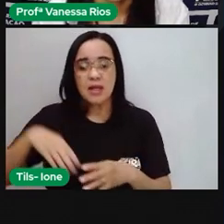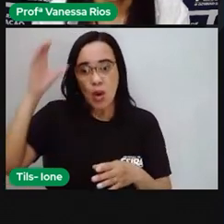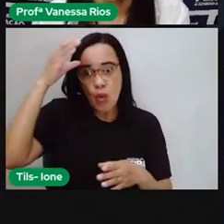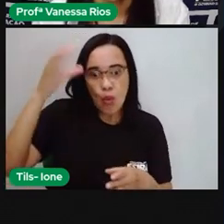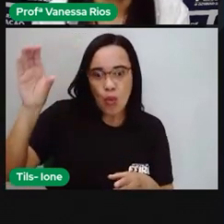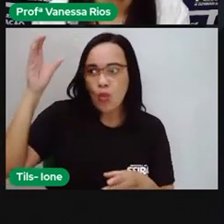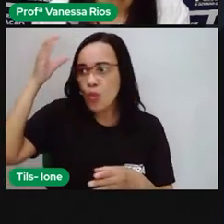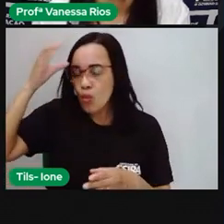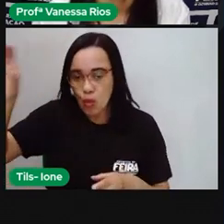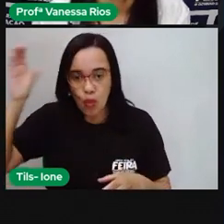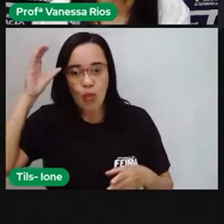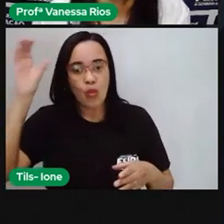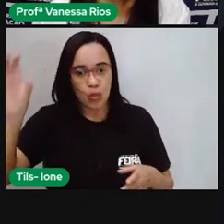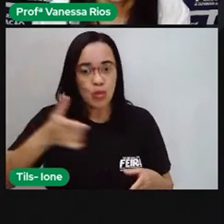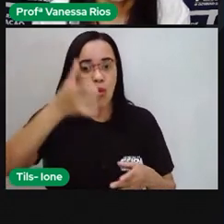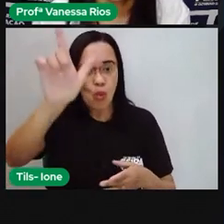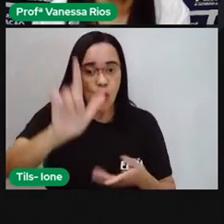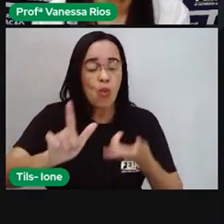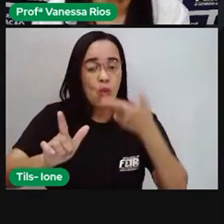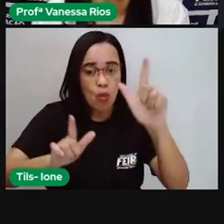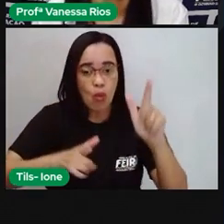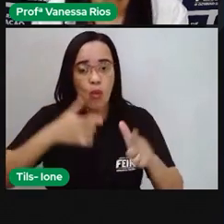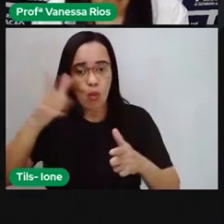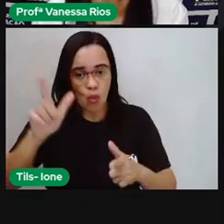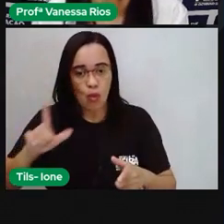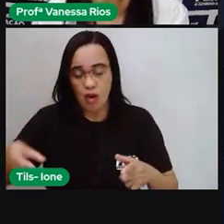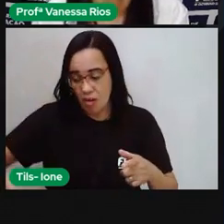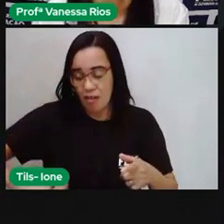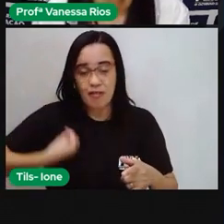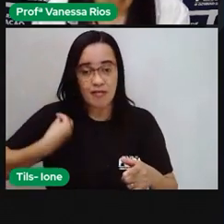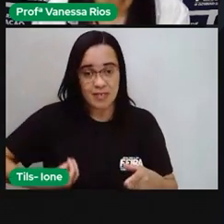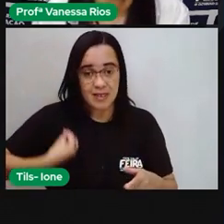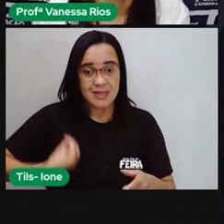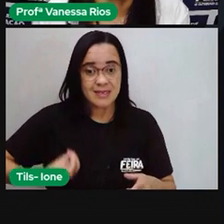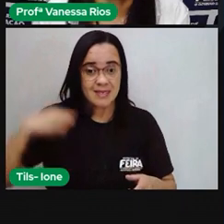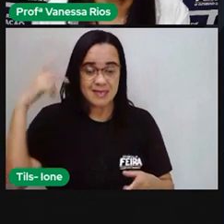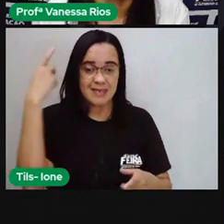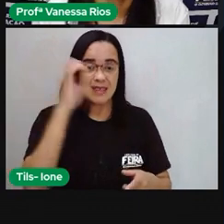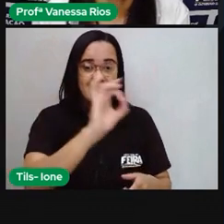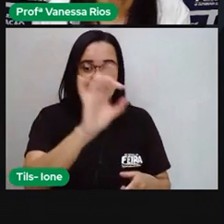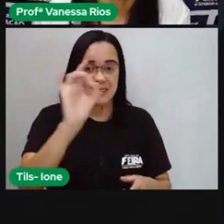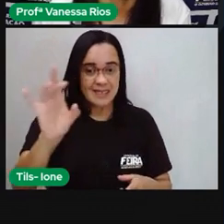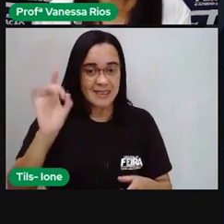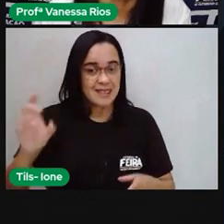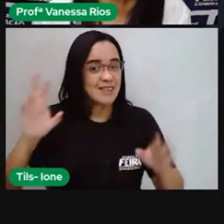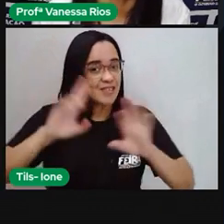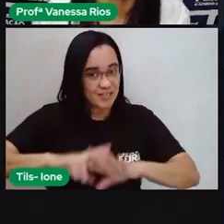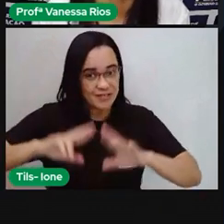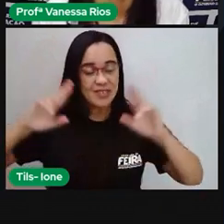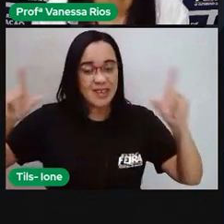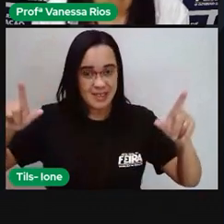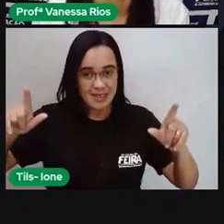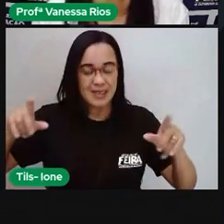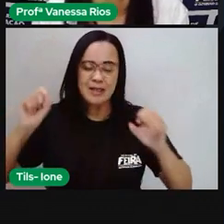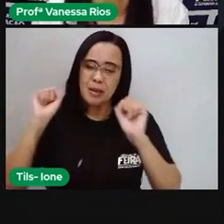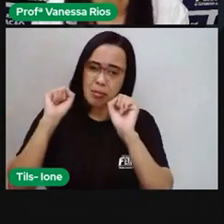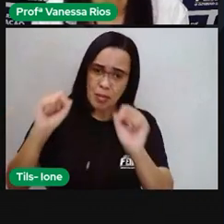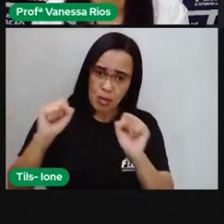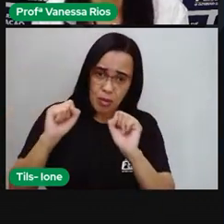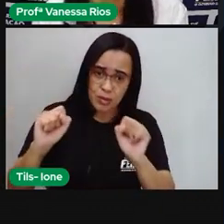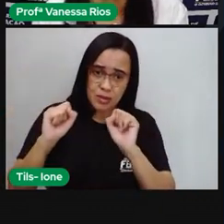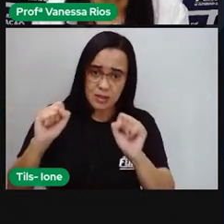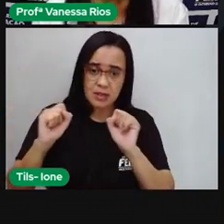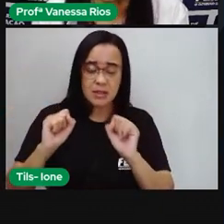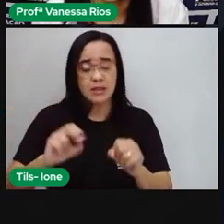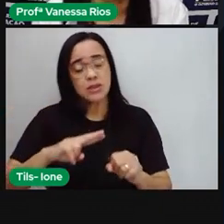participar de outros modos de vida seja uma ação, assim, bem provável, bem possível de acontecer com as pessoas,